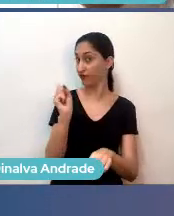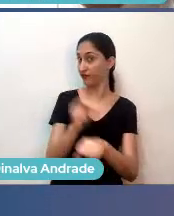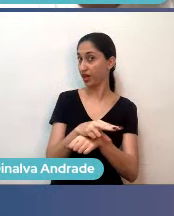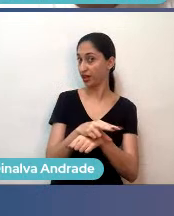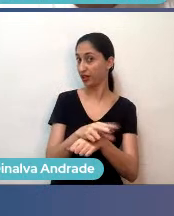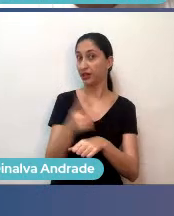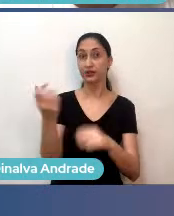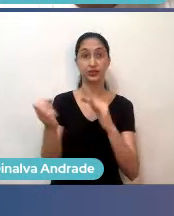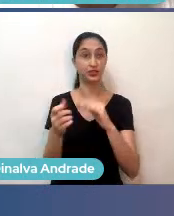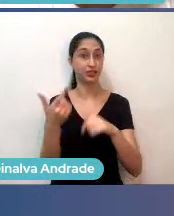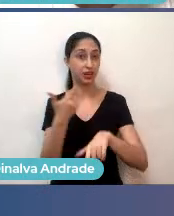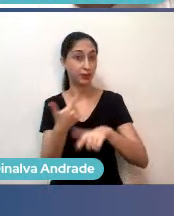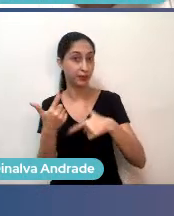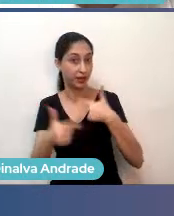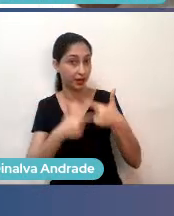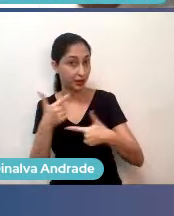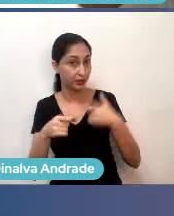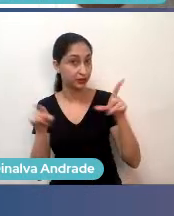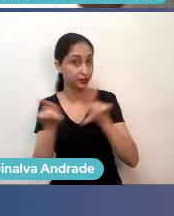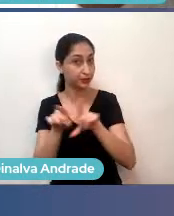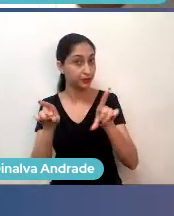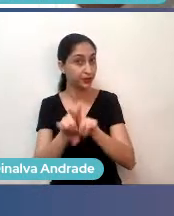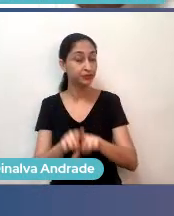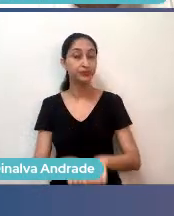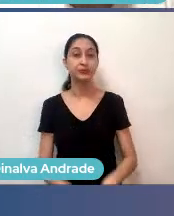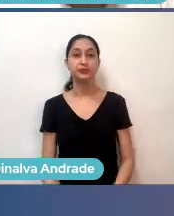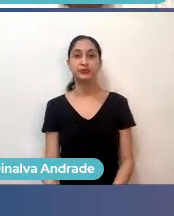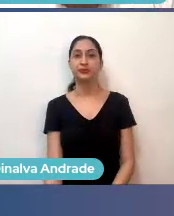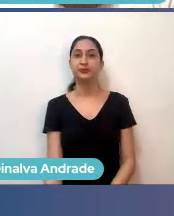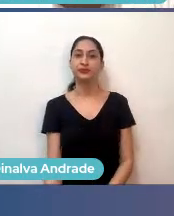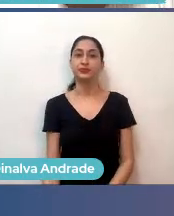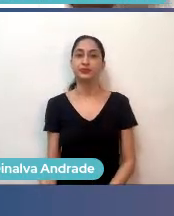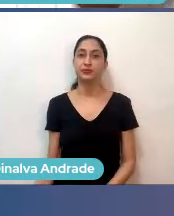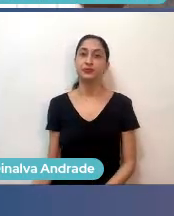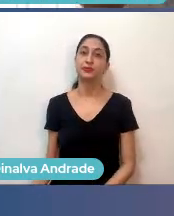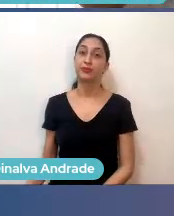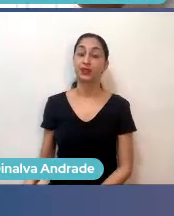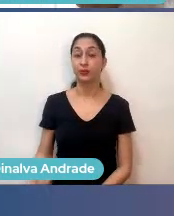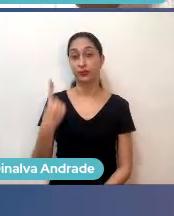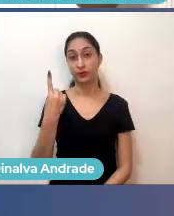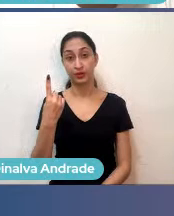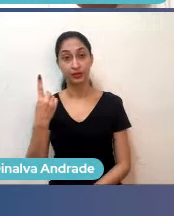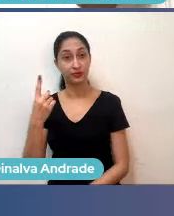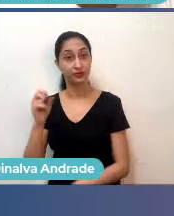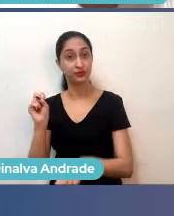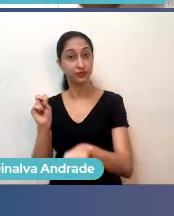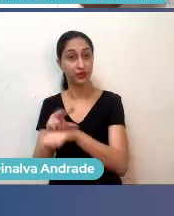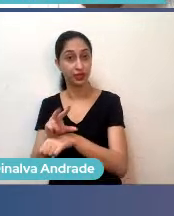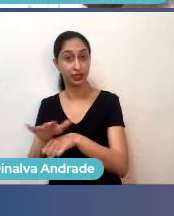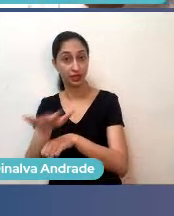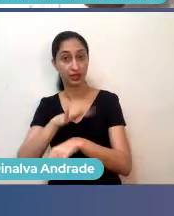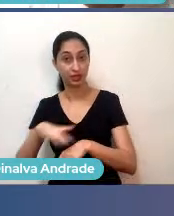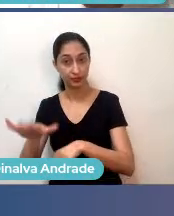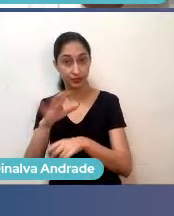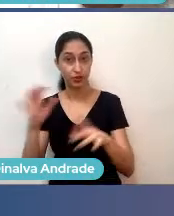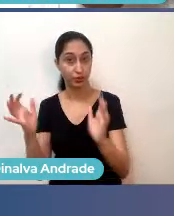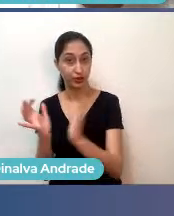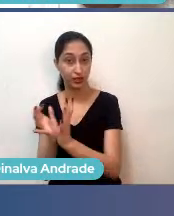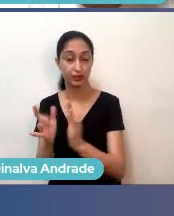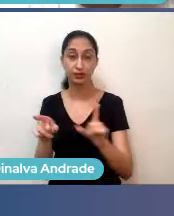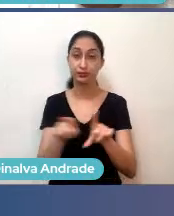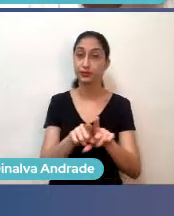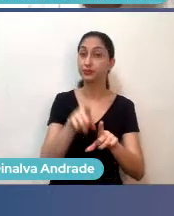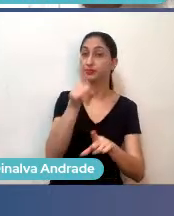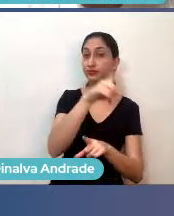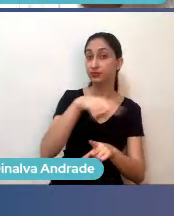vagas de emprego aí abertas, então uma delas, inclusive, no time de comunidades, e tem uma também na área de Customer Success aí do time, vale muito